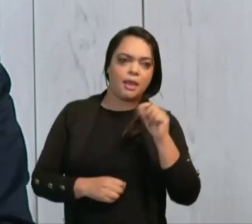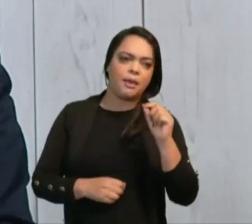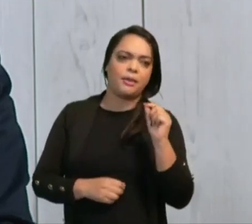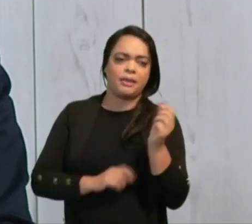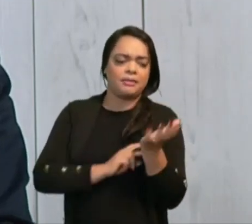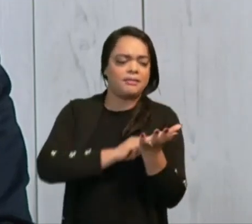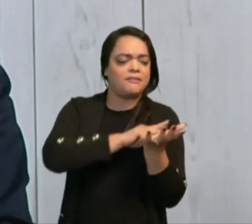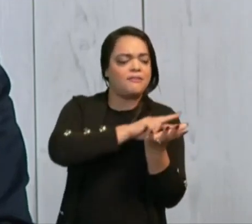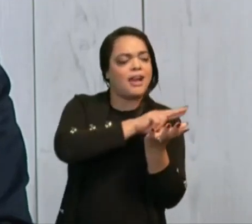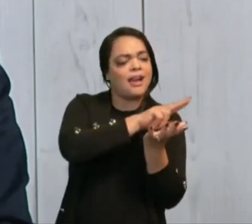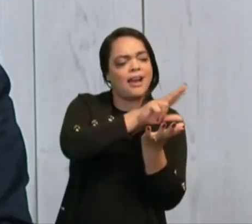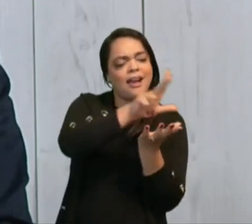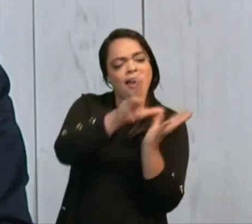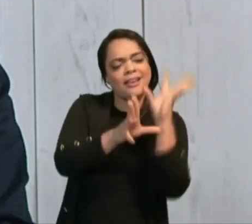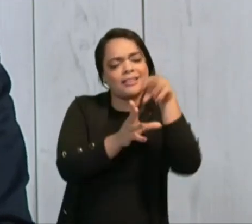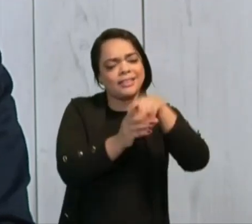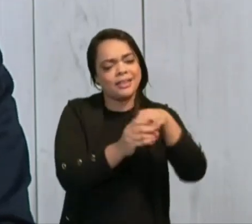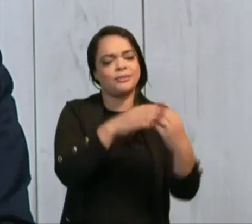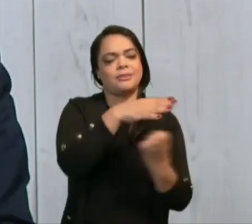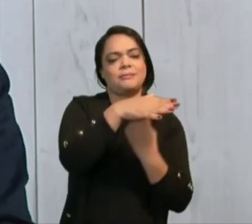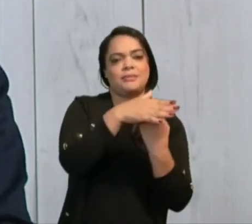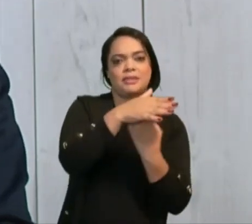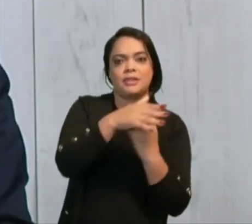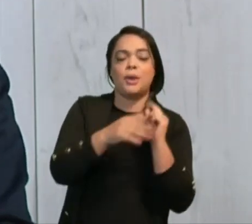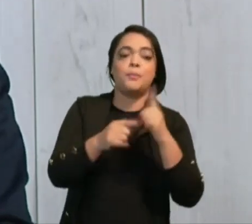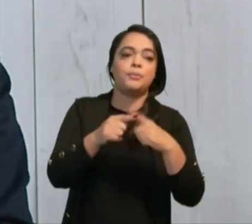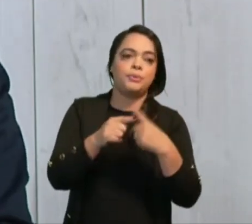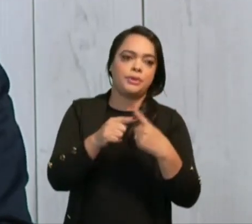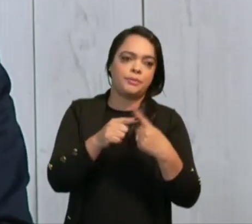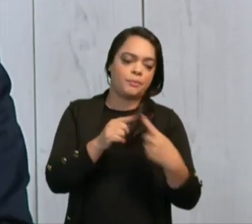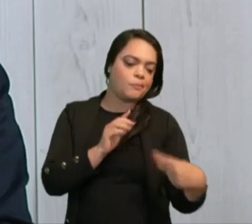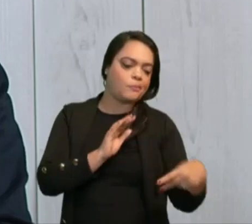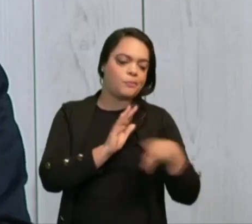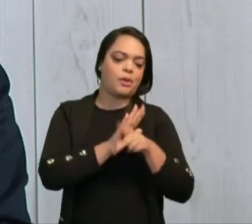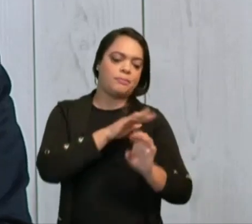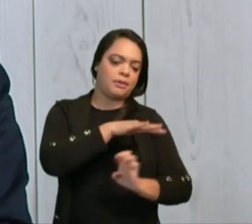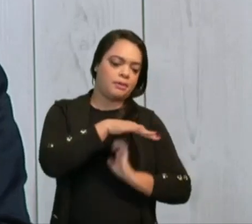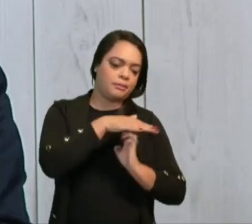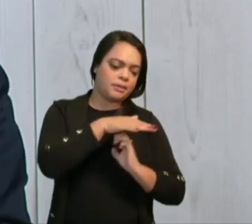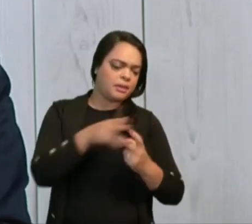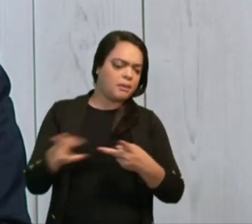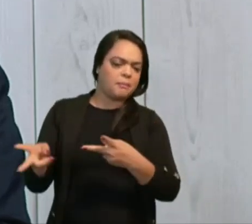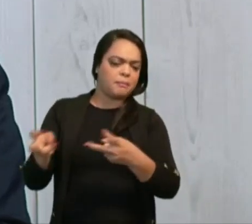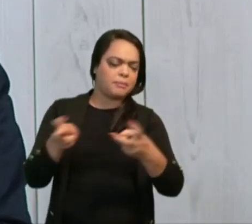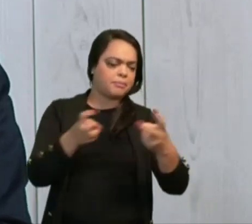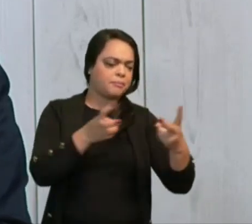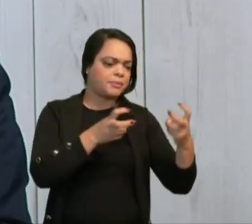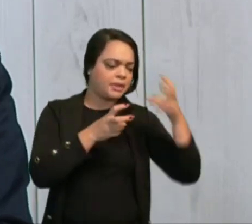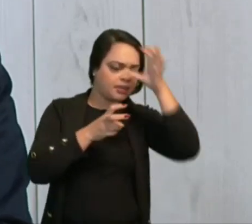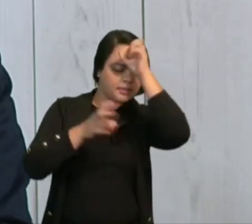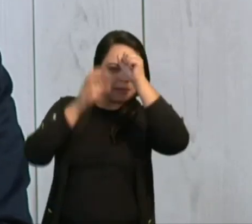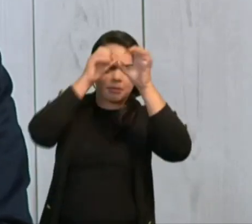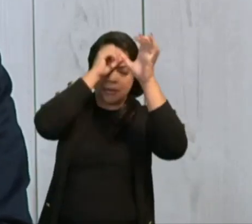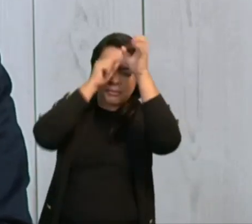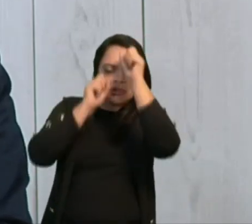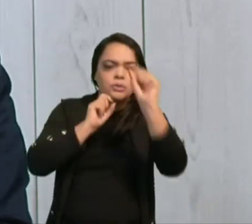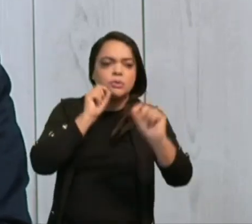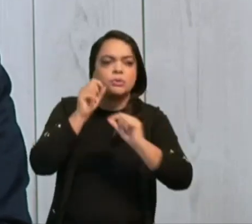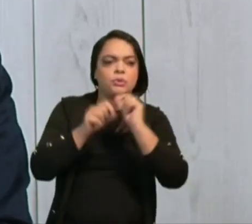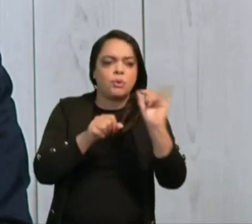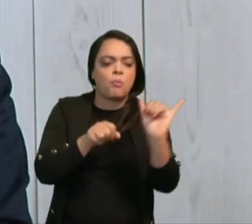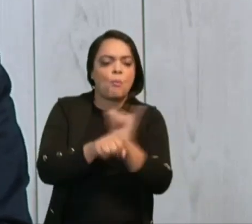outras entidades empresariais, justamente porque o próprio empresariado percebe na aprendizagem um